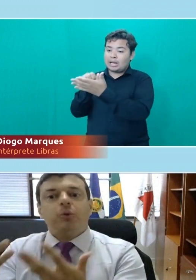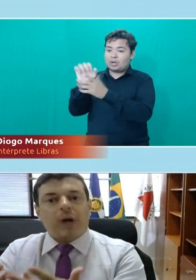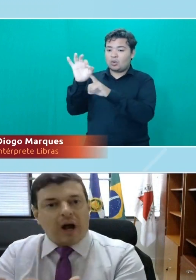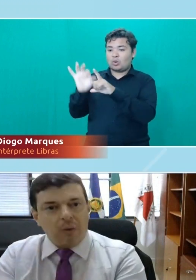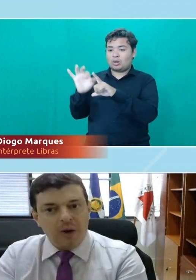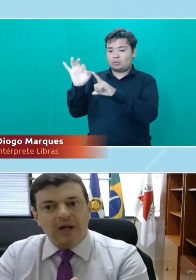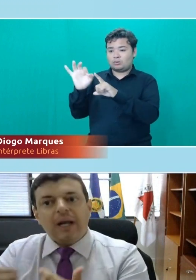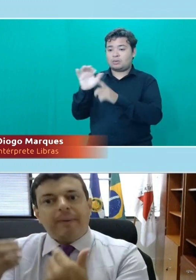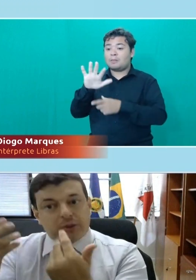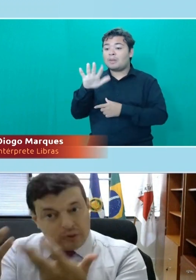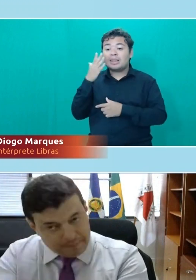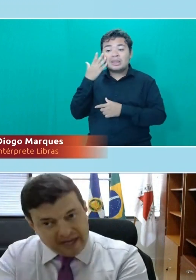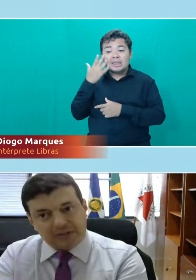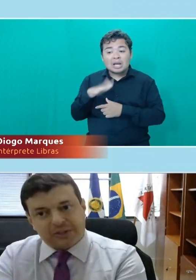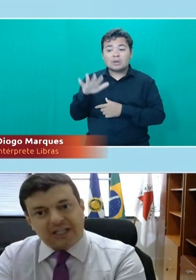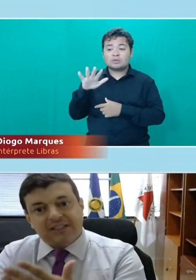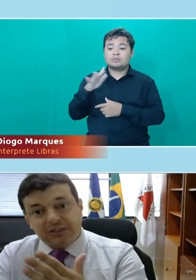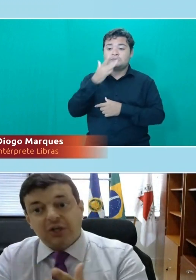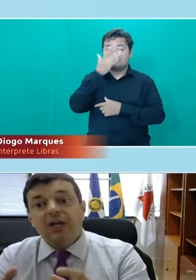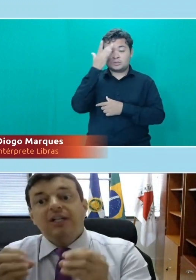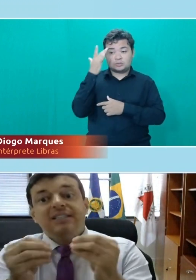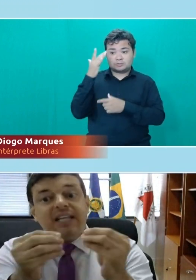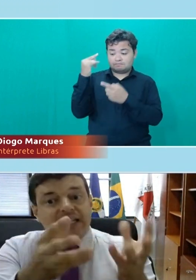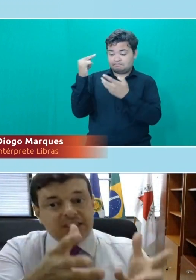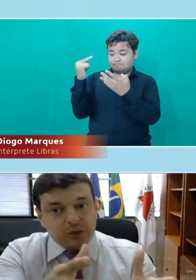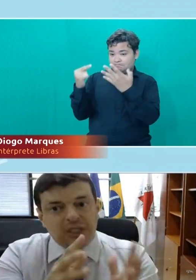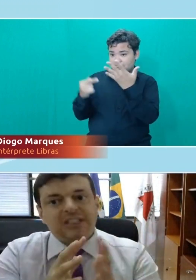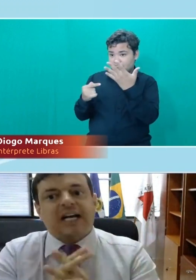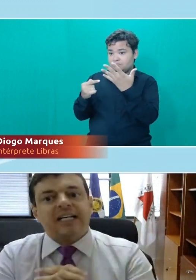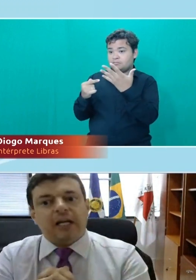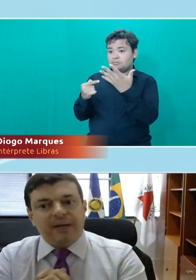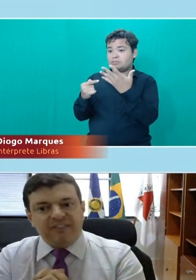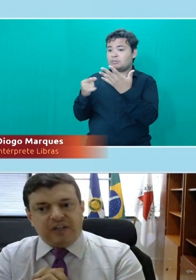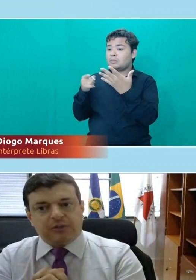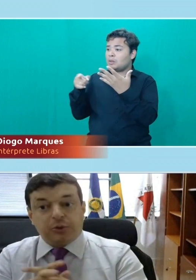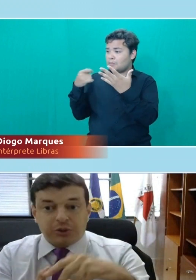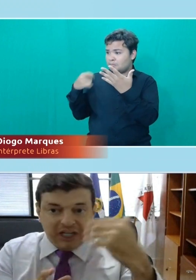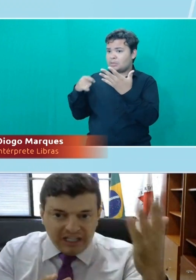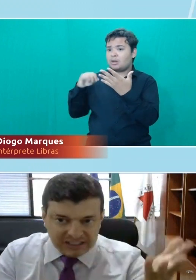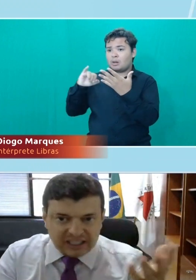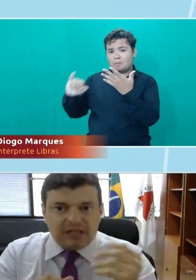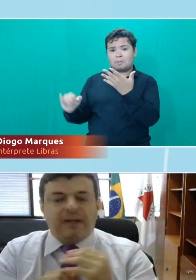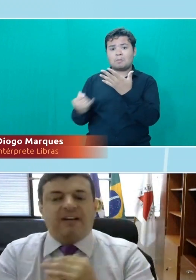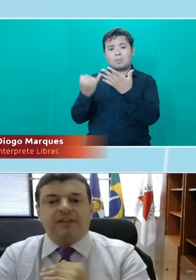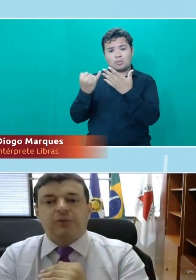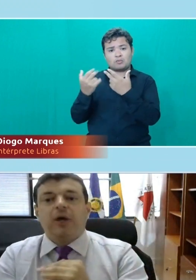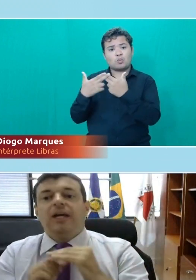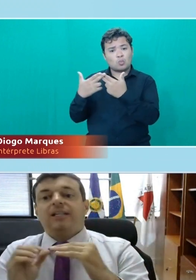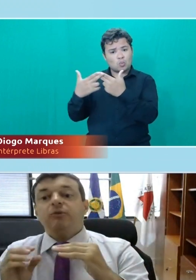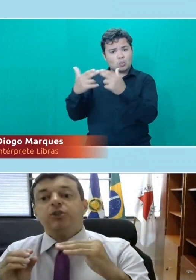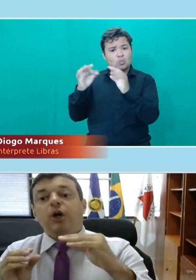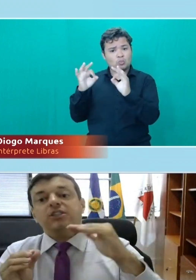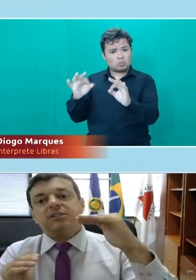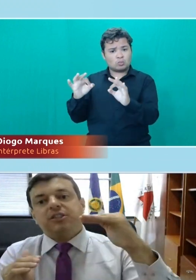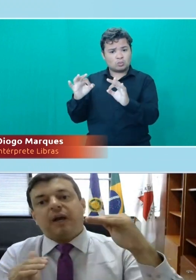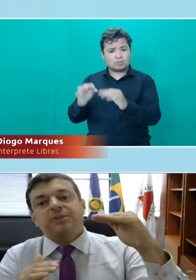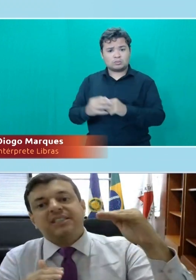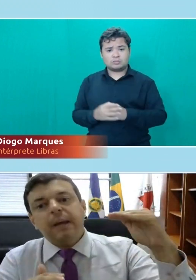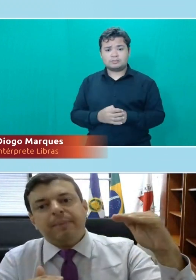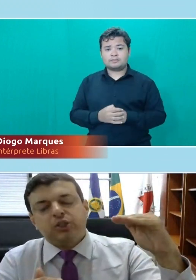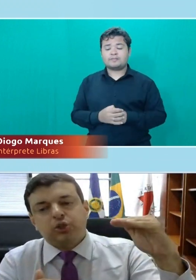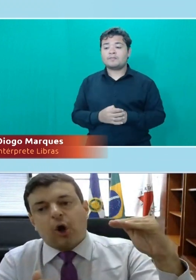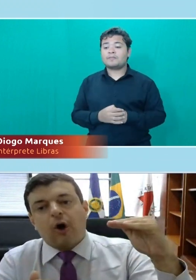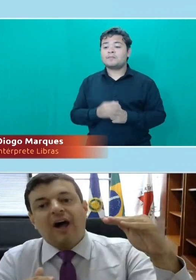mas é natural que a pessoa que preenche os requisitos tente se utilizar daquele benefício, se utilize daquele benefício. Então, se nós